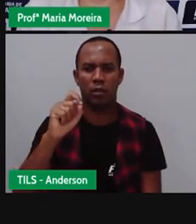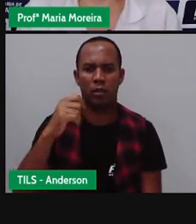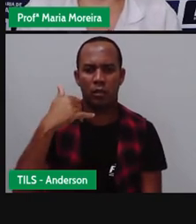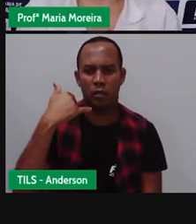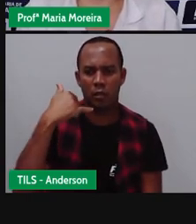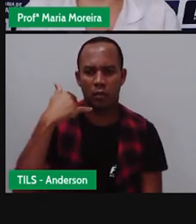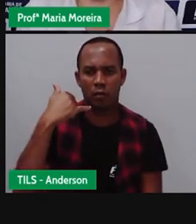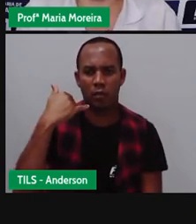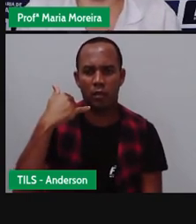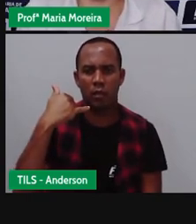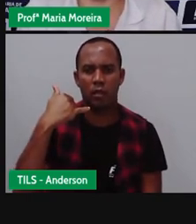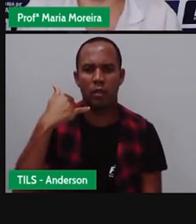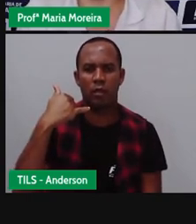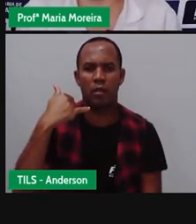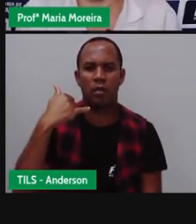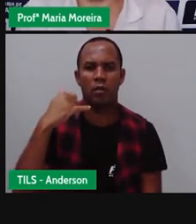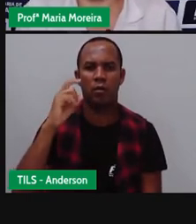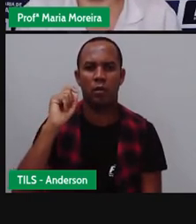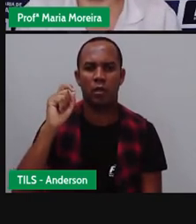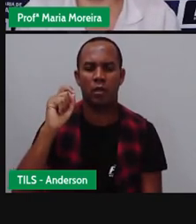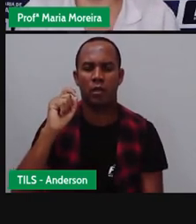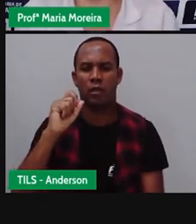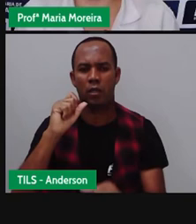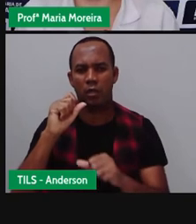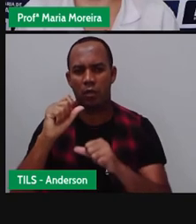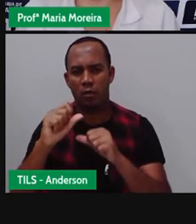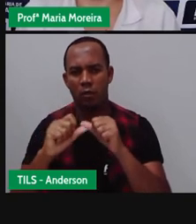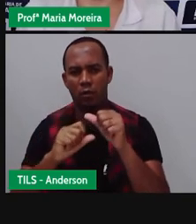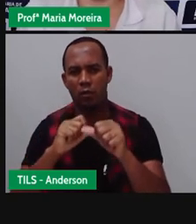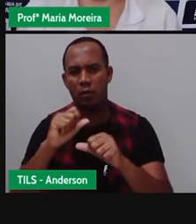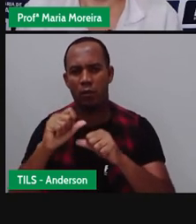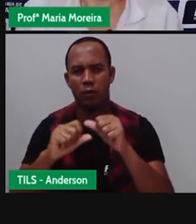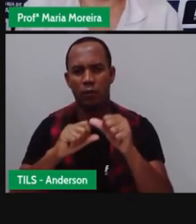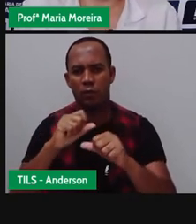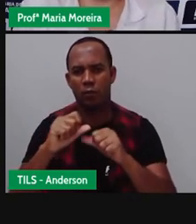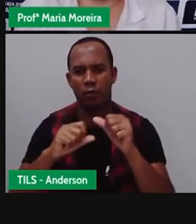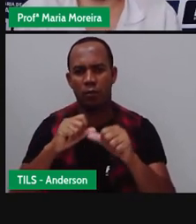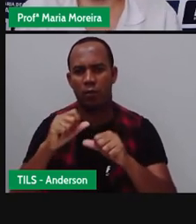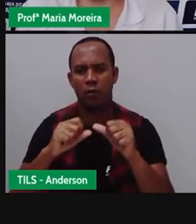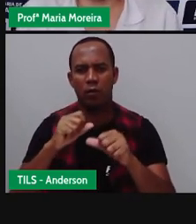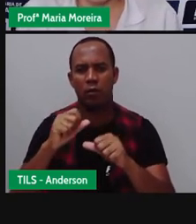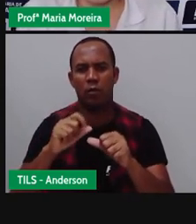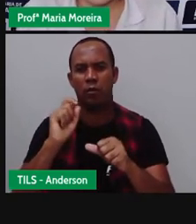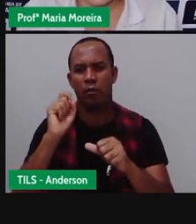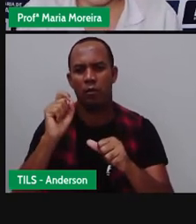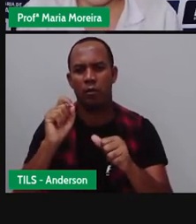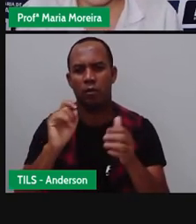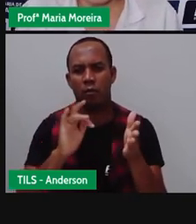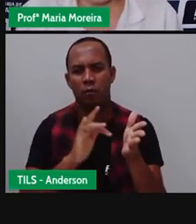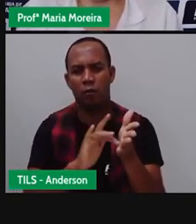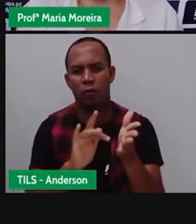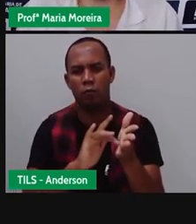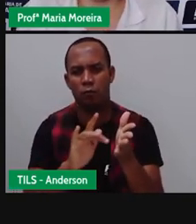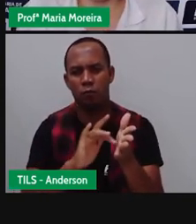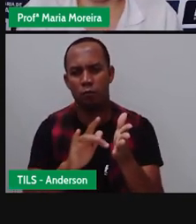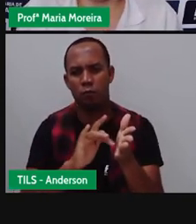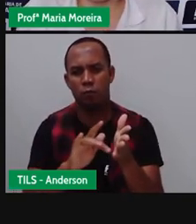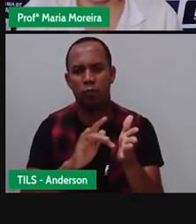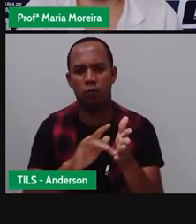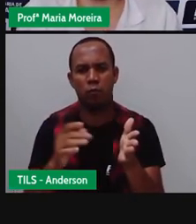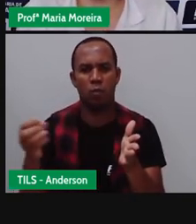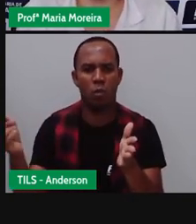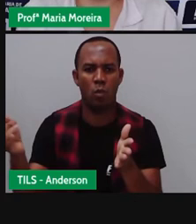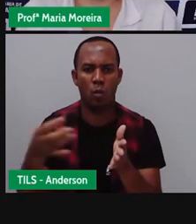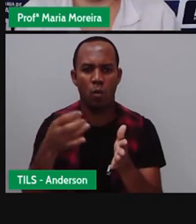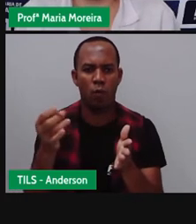O aparelho, vocês nem eram nascidos. A maioria de vocês. O aparelho celular sofreu uma grande transformação. Com o lançamento,